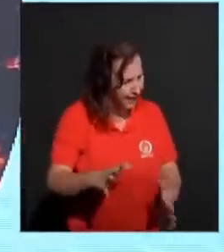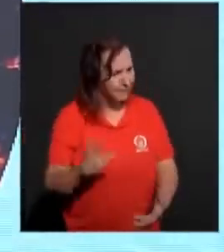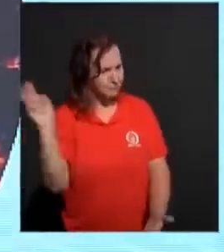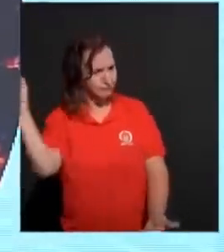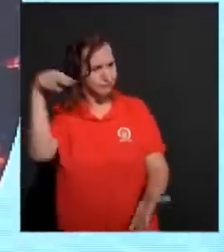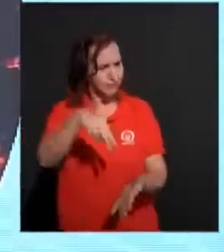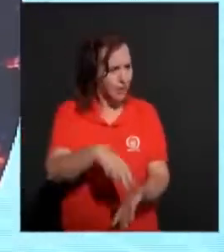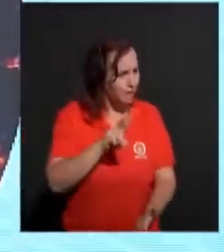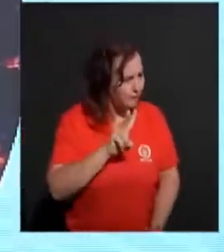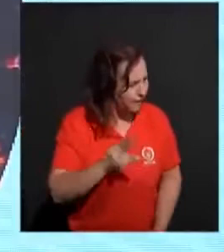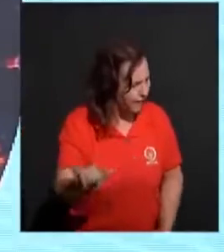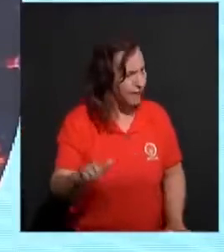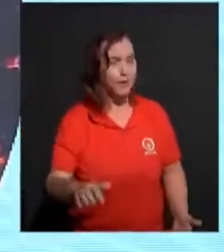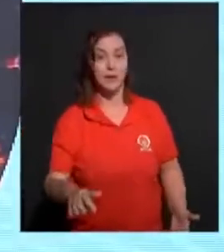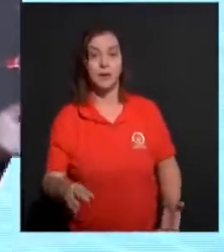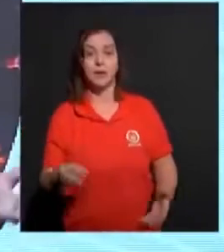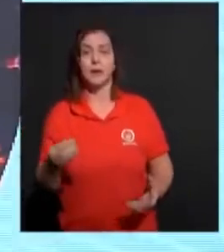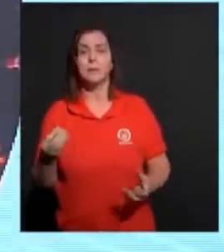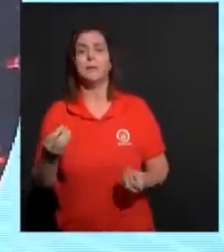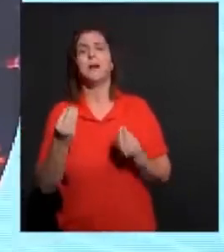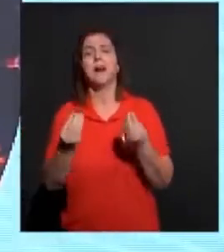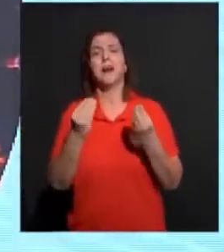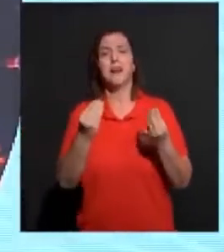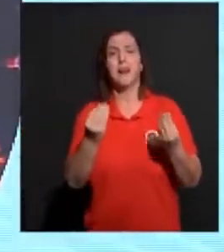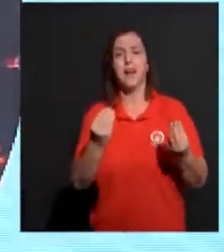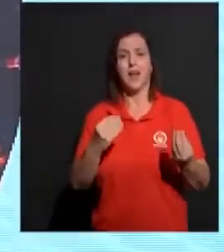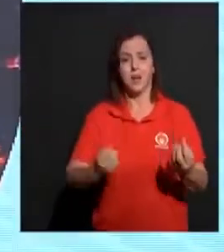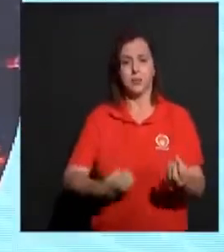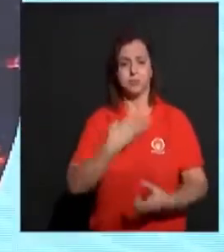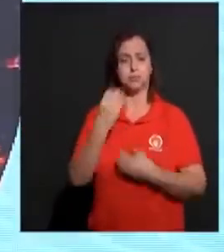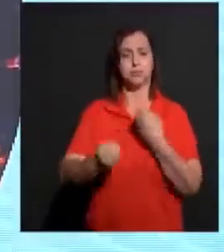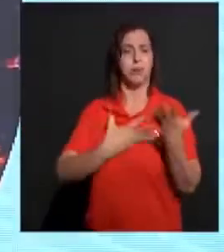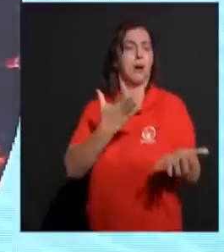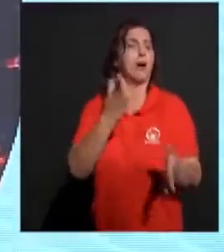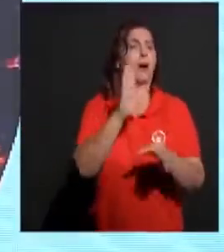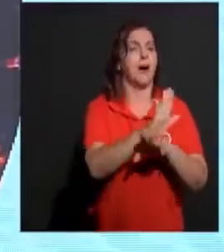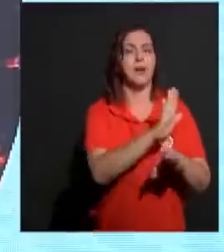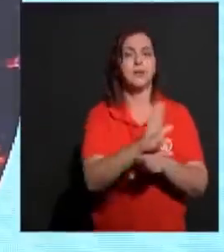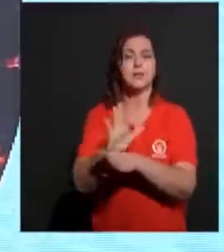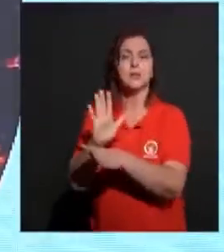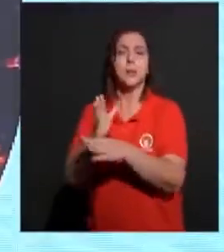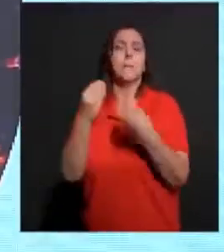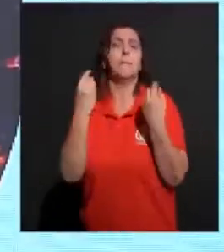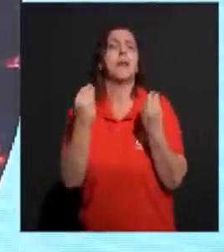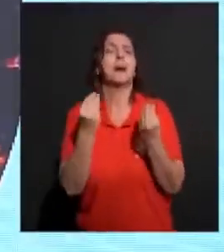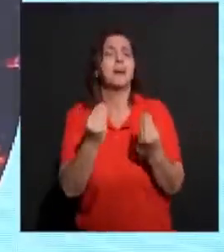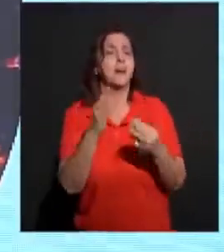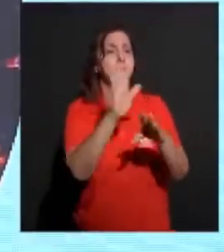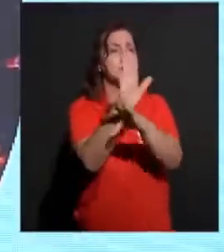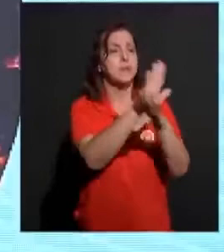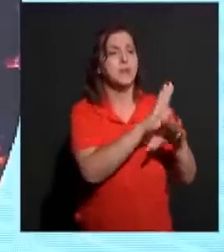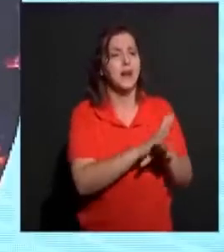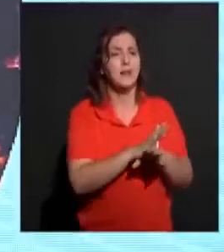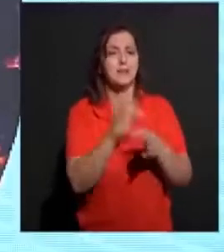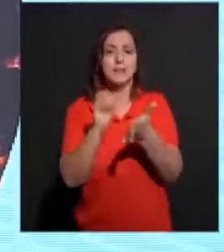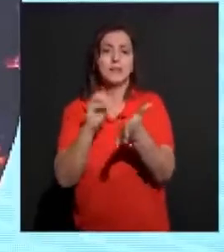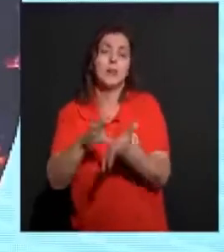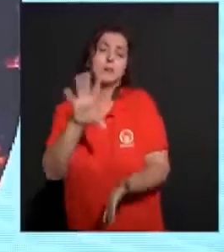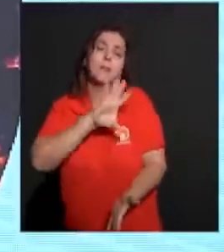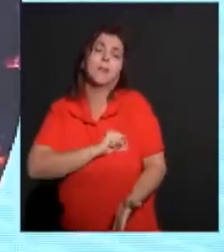Qual é a motivação de fluir? Qual é a motivação de ações, de caridade? Qual é a motivação que você está tendo se não é amor?